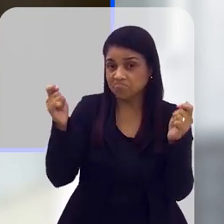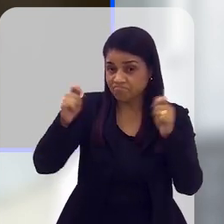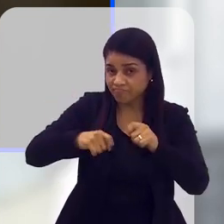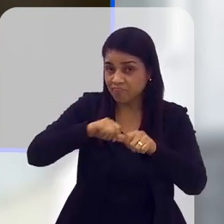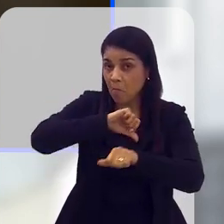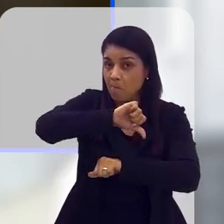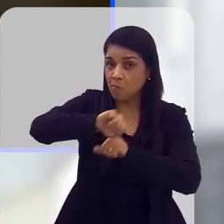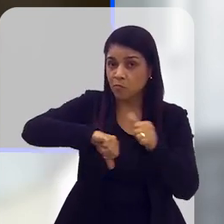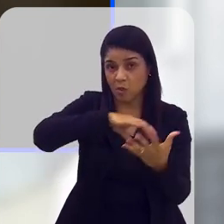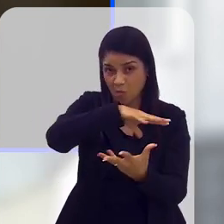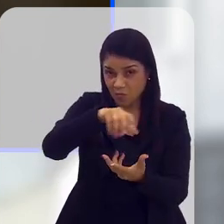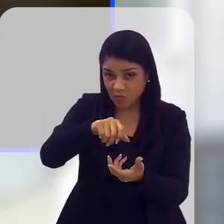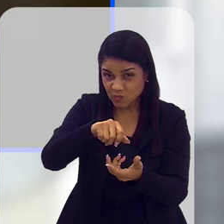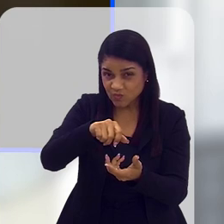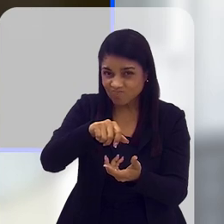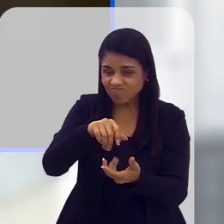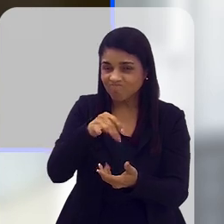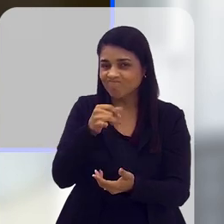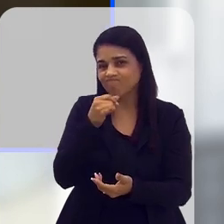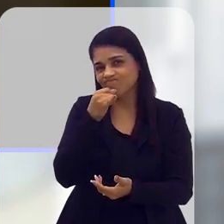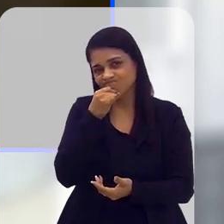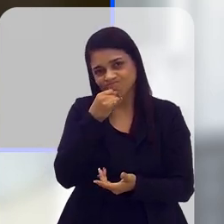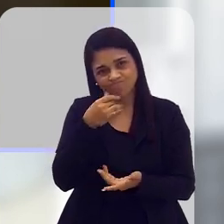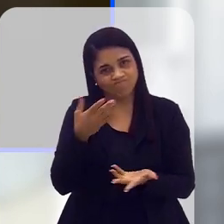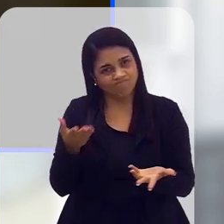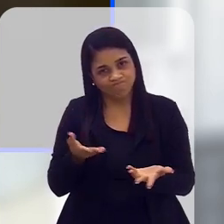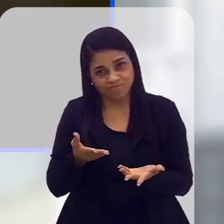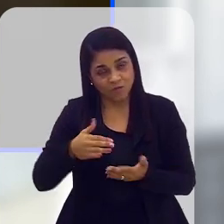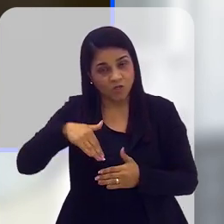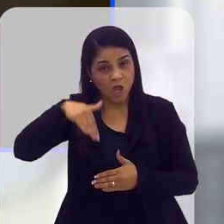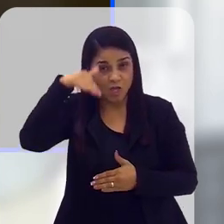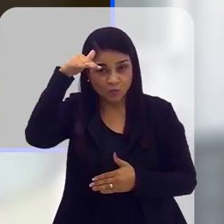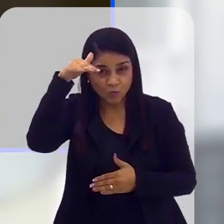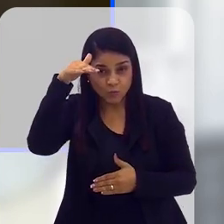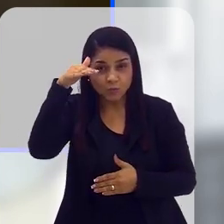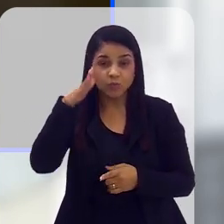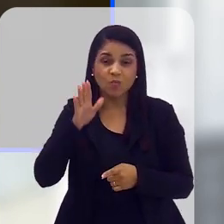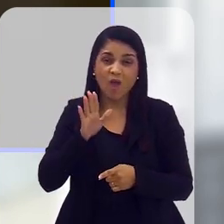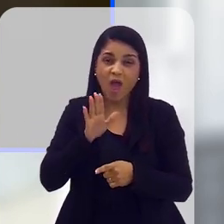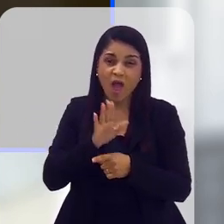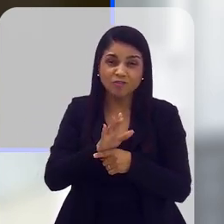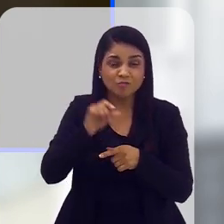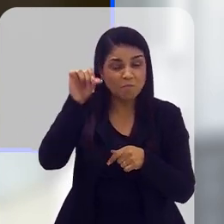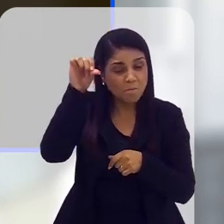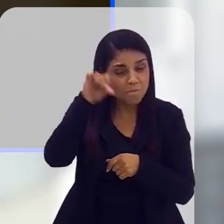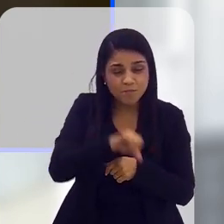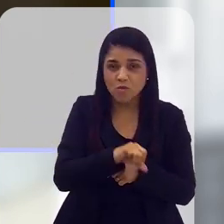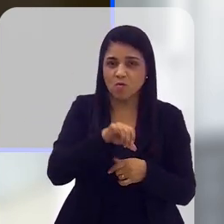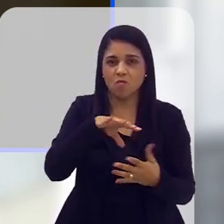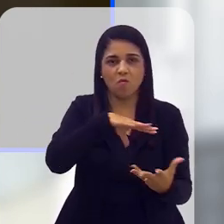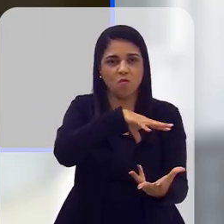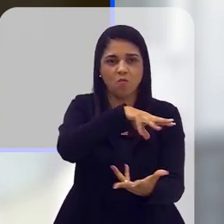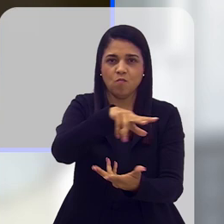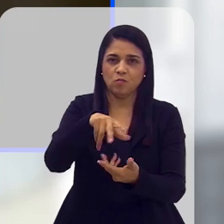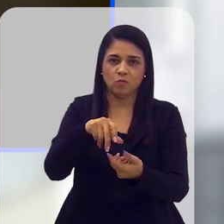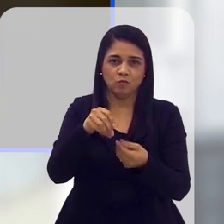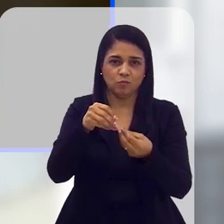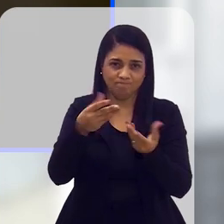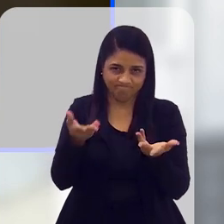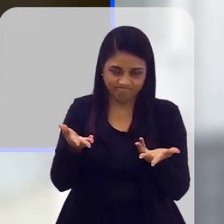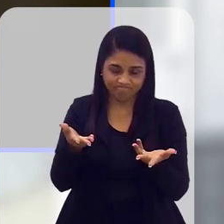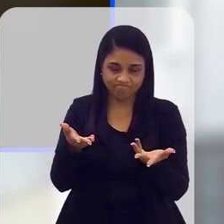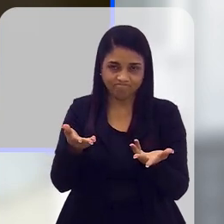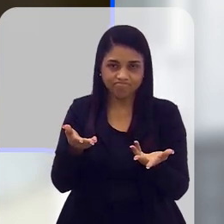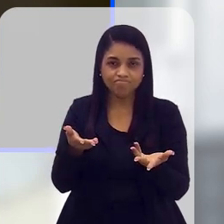de que poderiam mudar o mundo, mas infelizmente essas gerações que hoje são adultas estão contribuindo ainda mais para